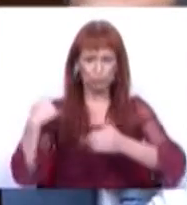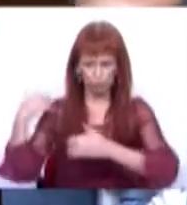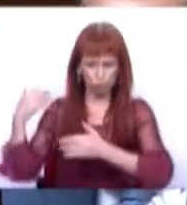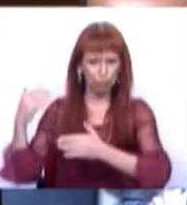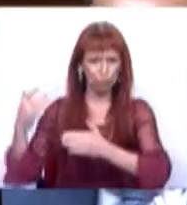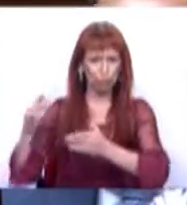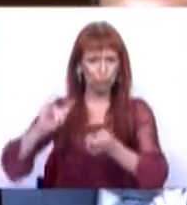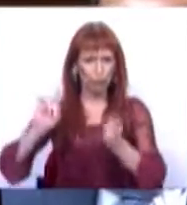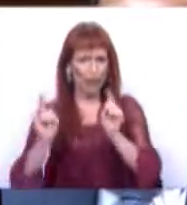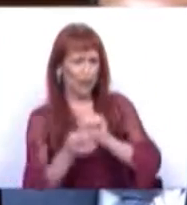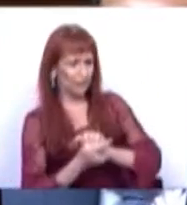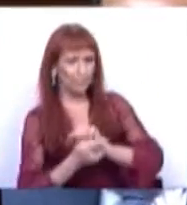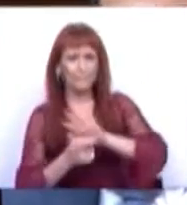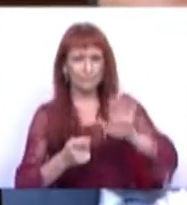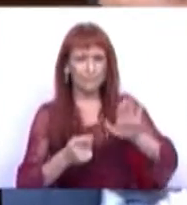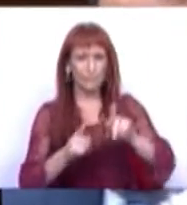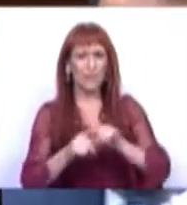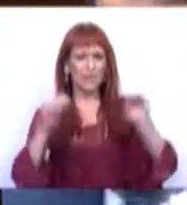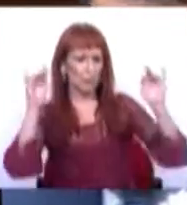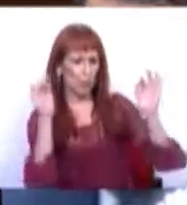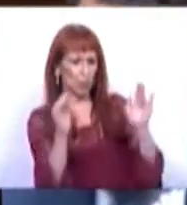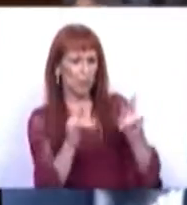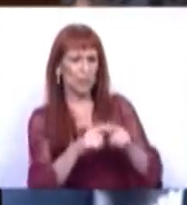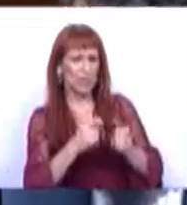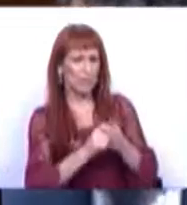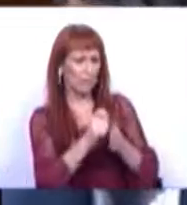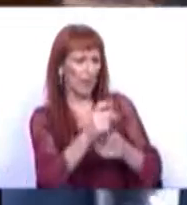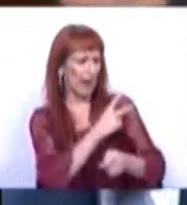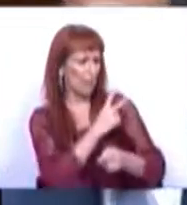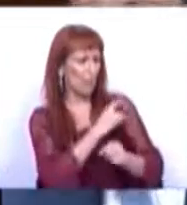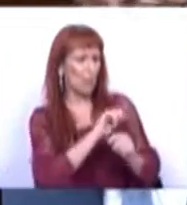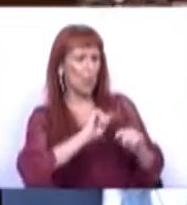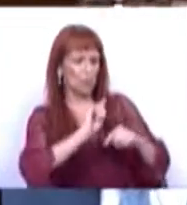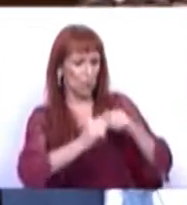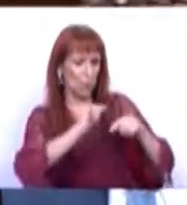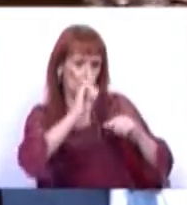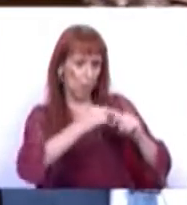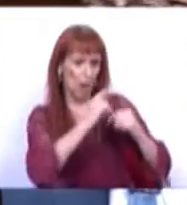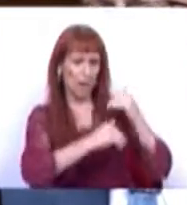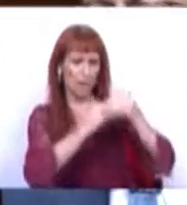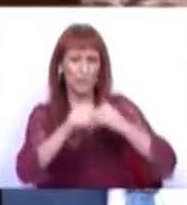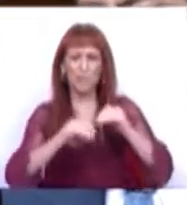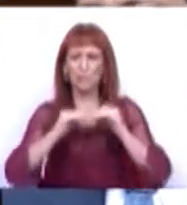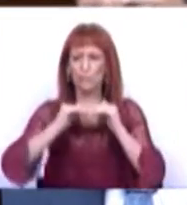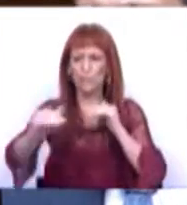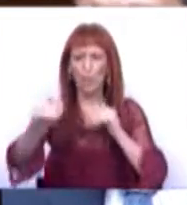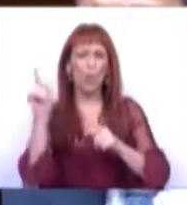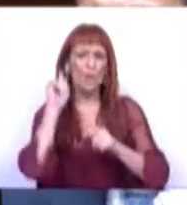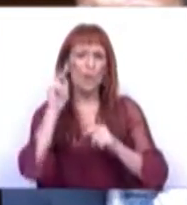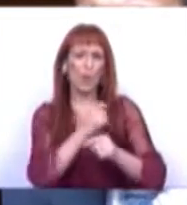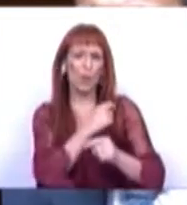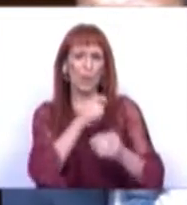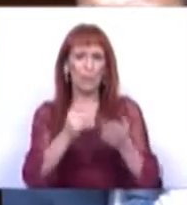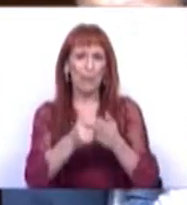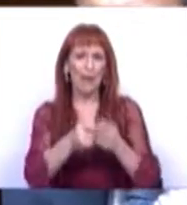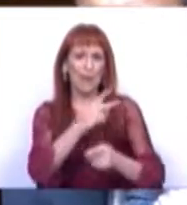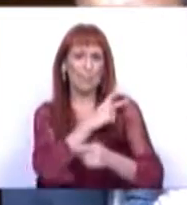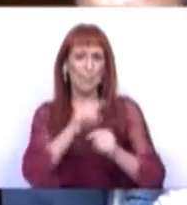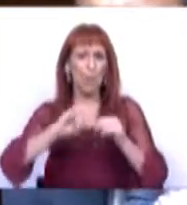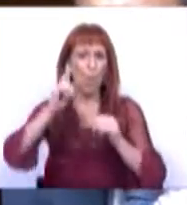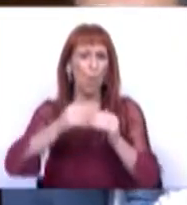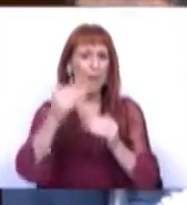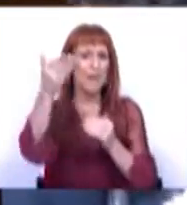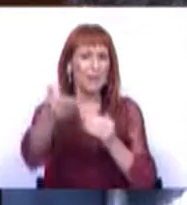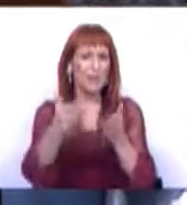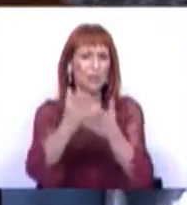tínhamos invertido, de redução da propina nos últimos anos, congelar o valor da propina para o próximo ano letivo